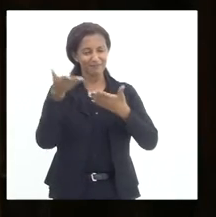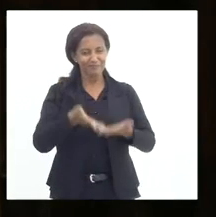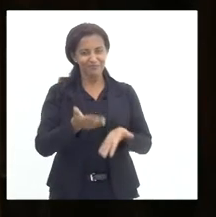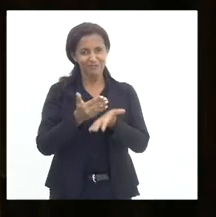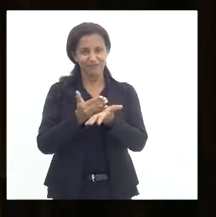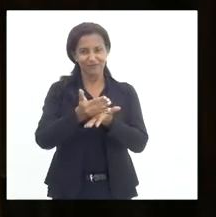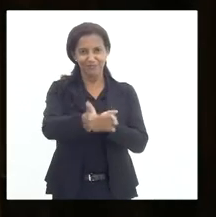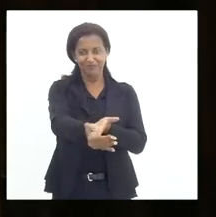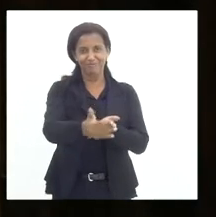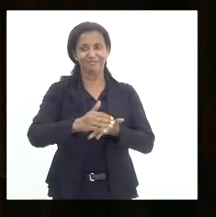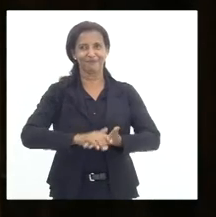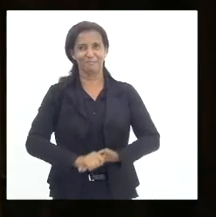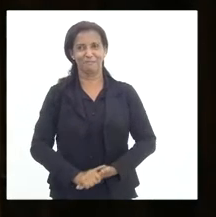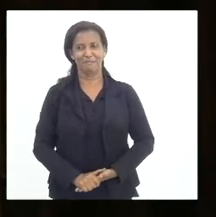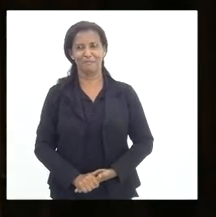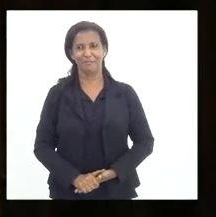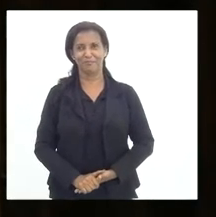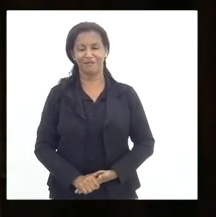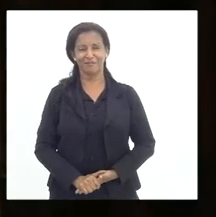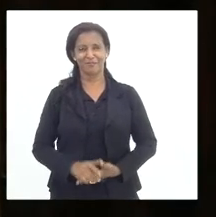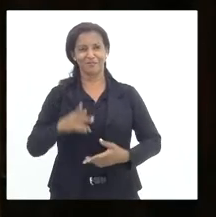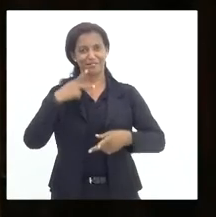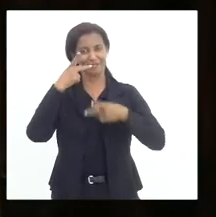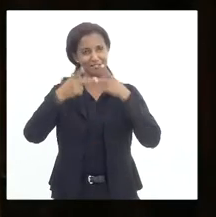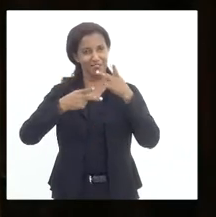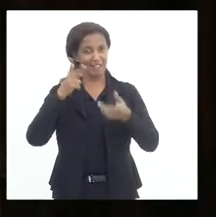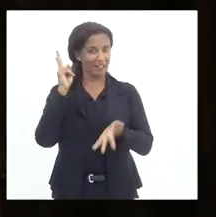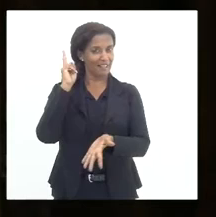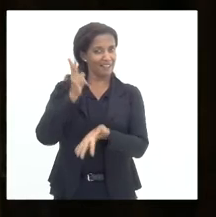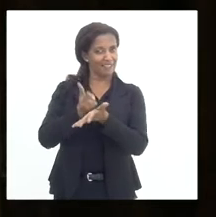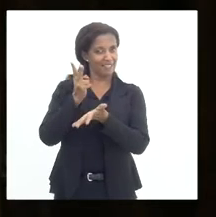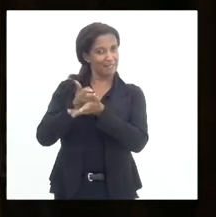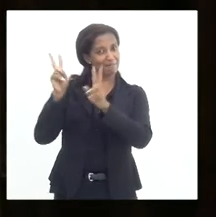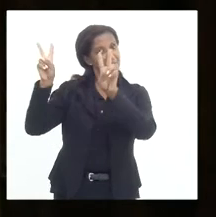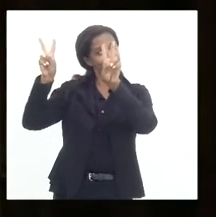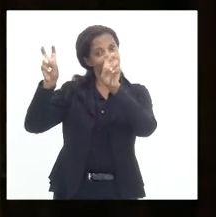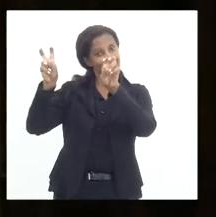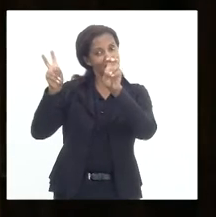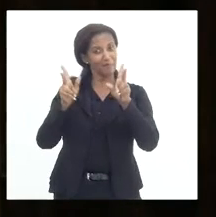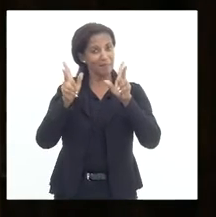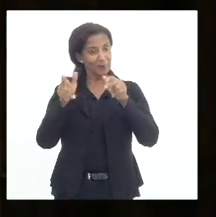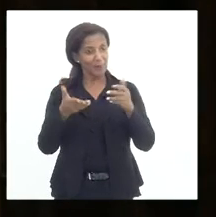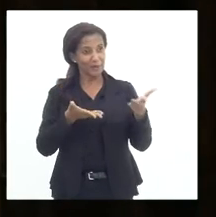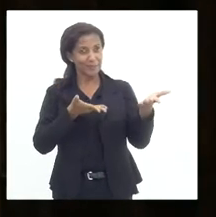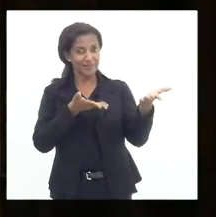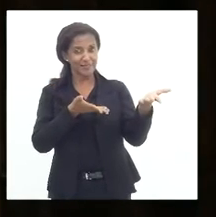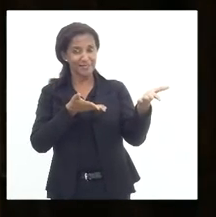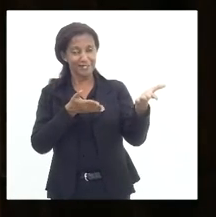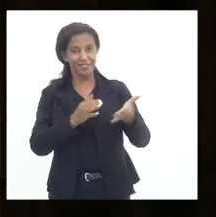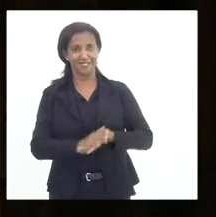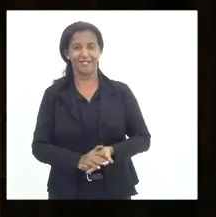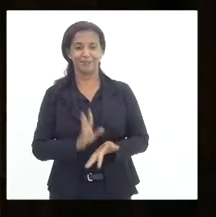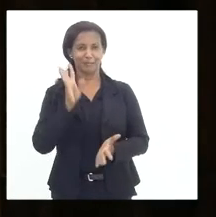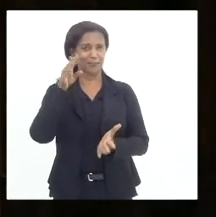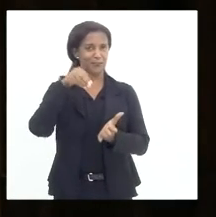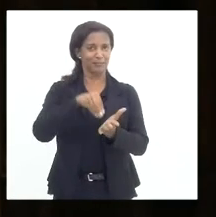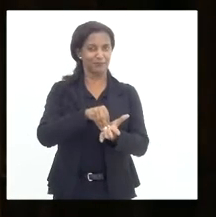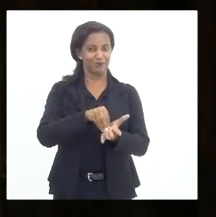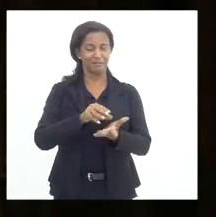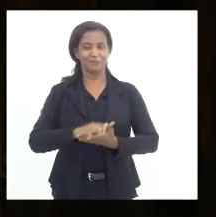inicialmente falar sobre o mesmo tema que Vossa Excelência colocou.